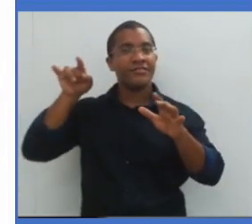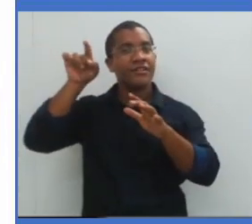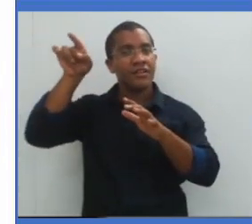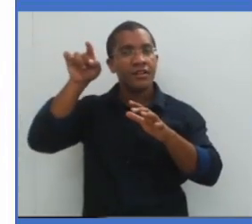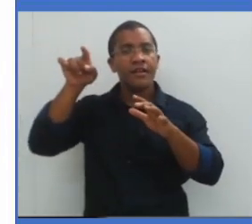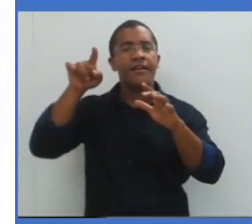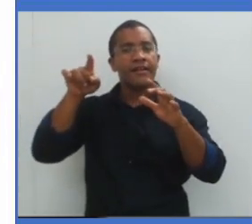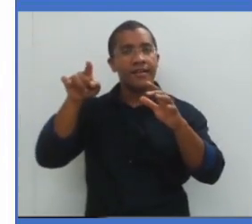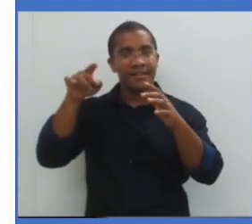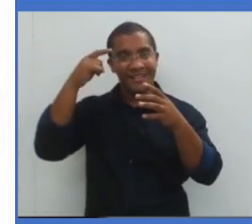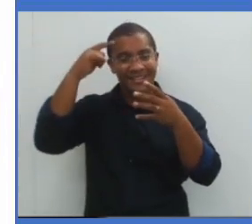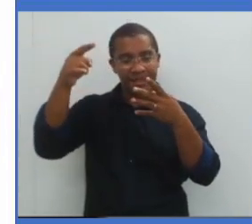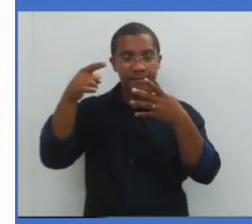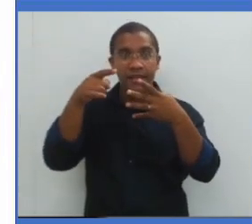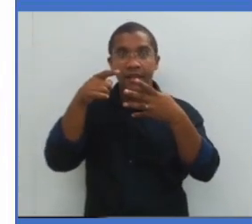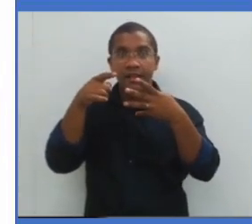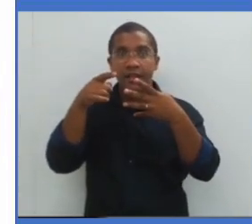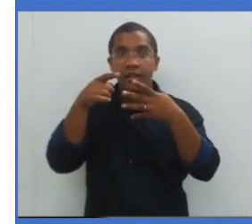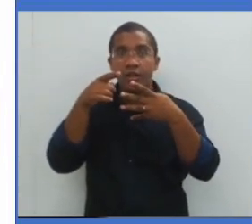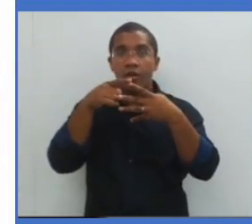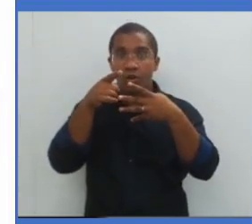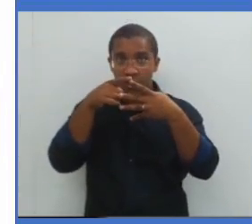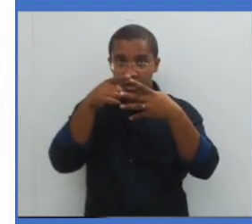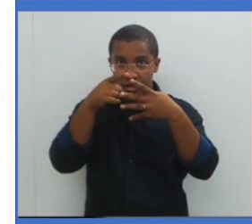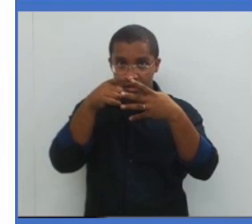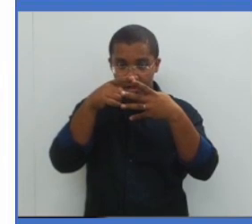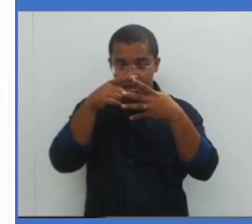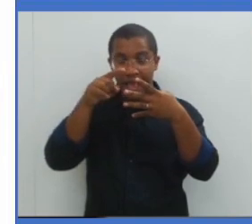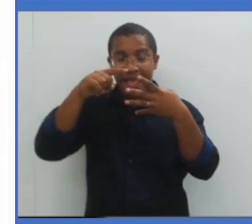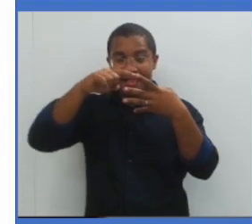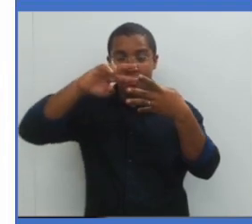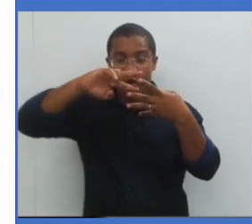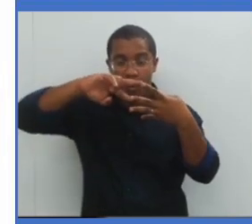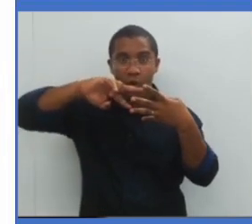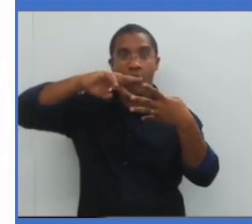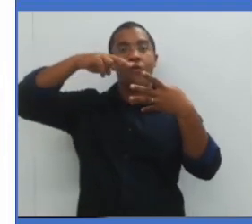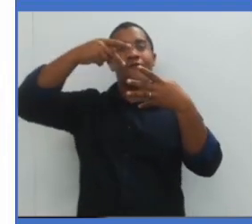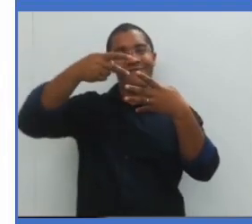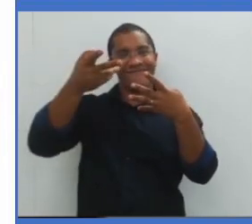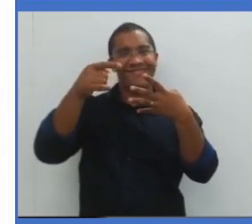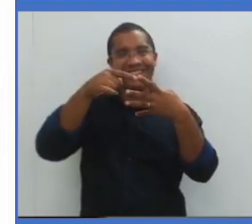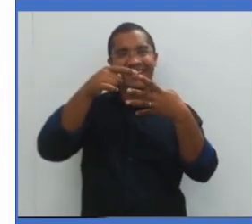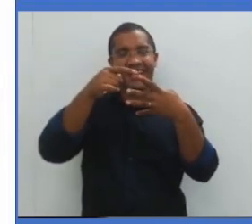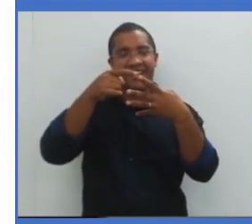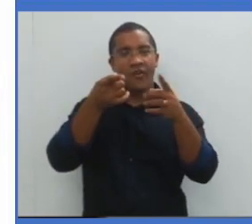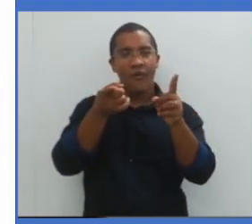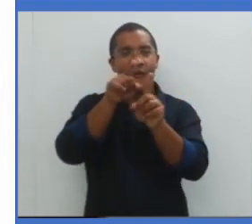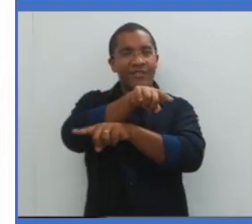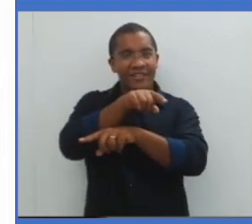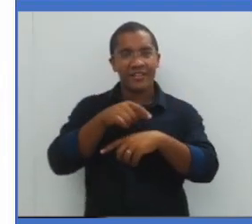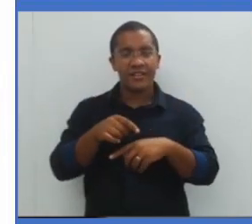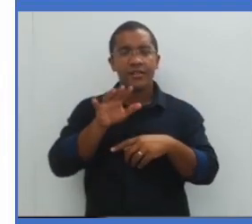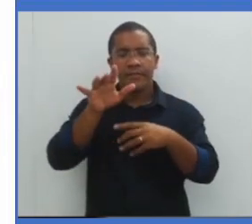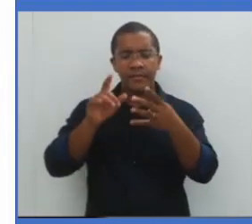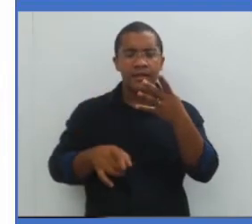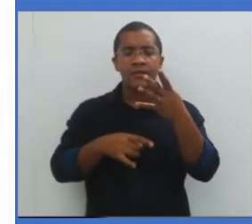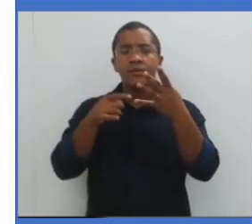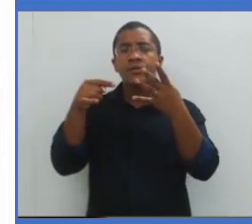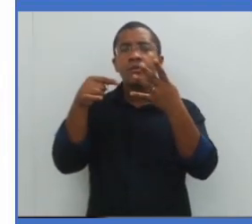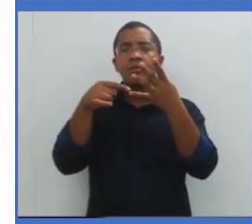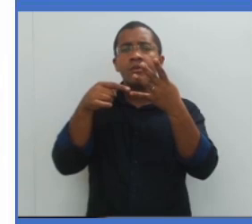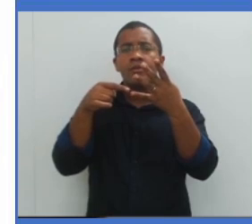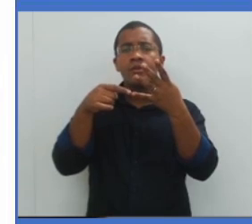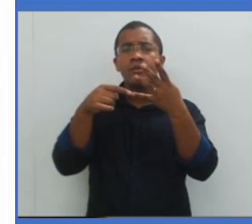E a outra imagem é relacionada à lua